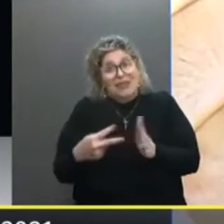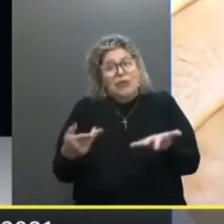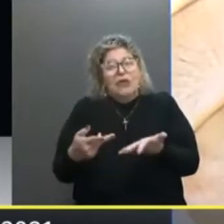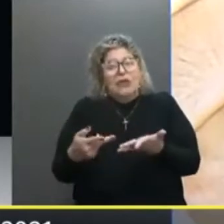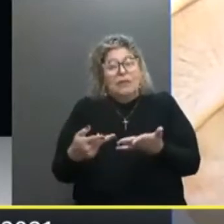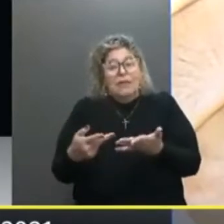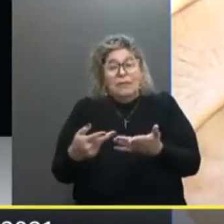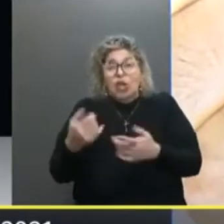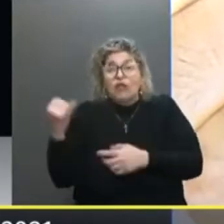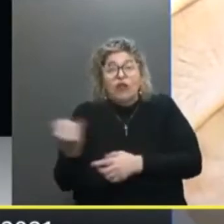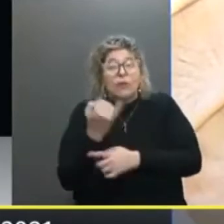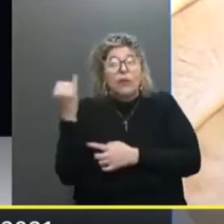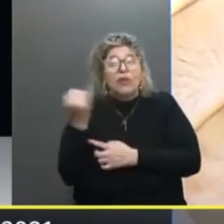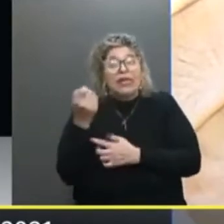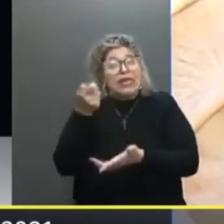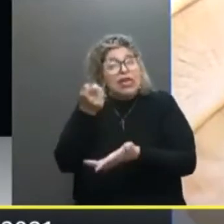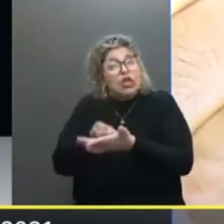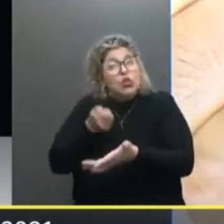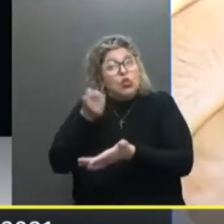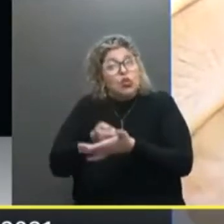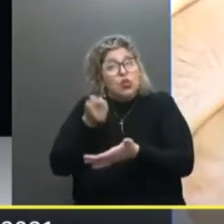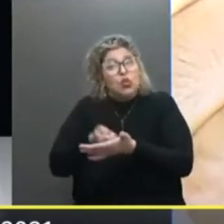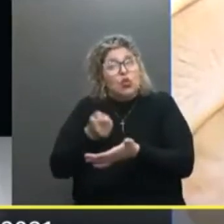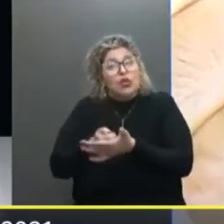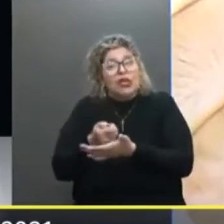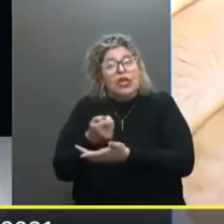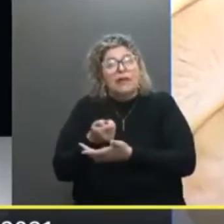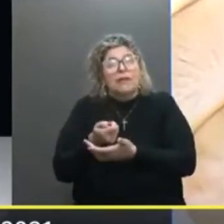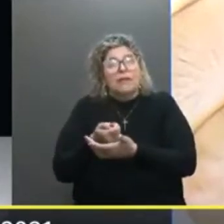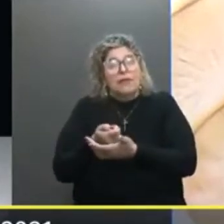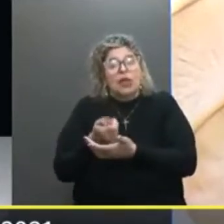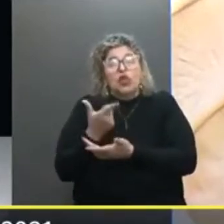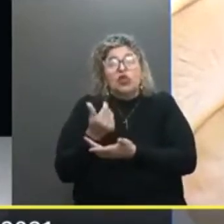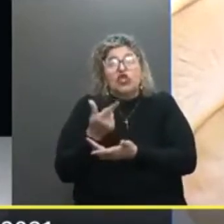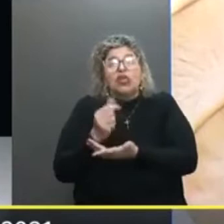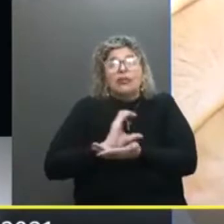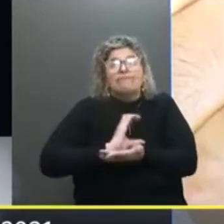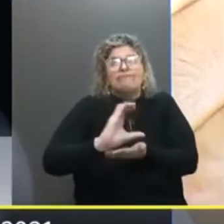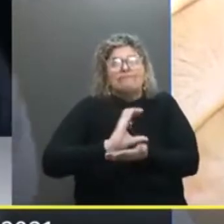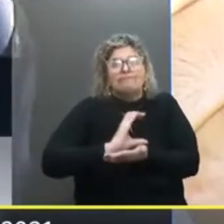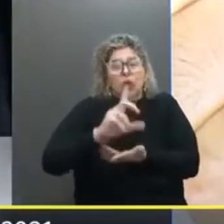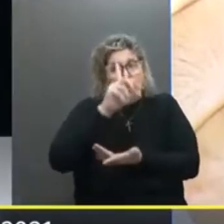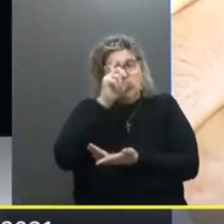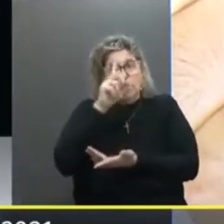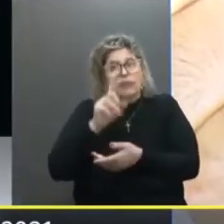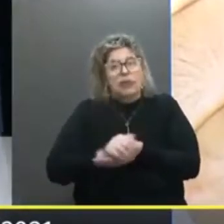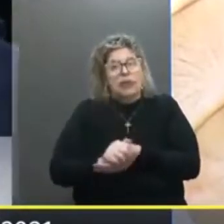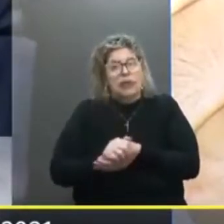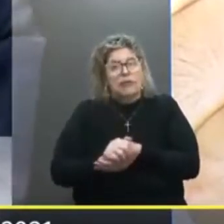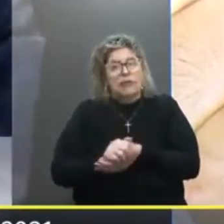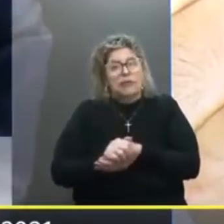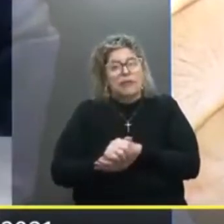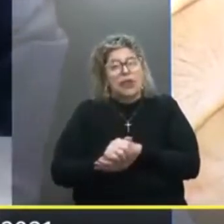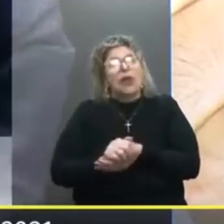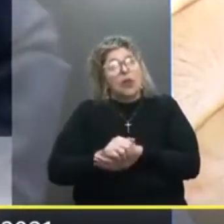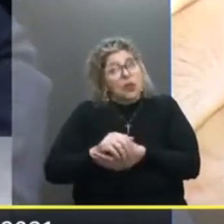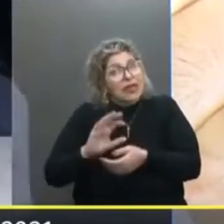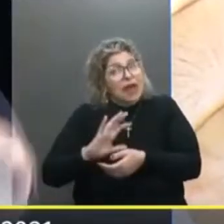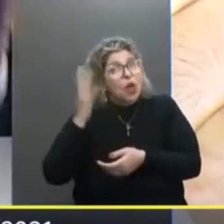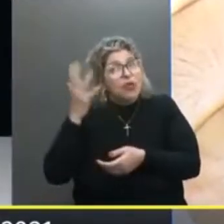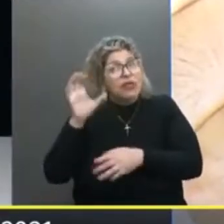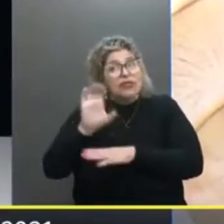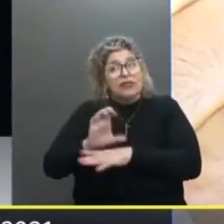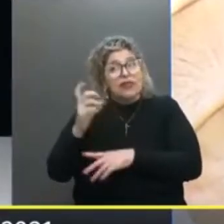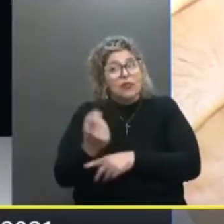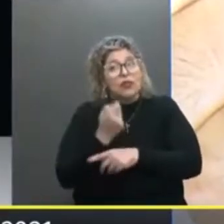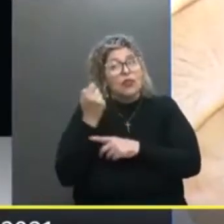nós Foi extremamente Importante A luta Pela manutenção Dos recursos Dos hospitais E aí Tem uma coisa Muito importante Acontecendo